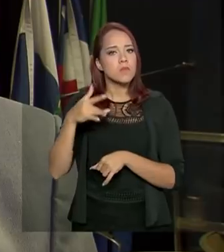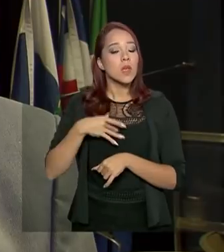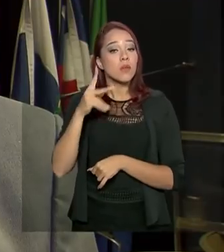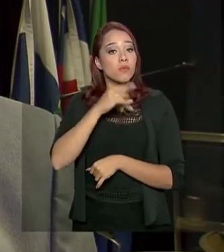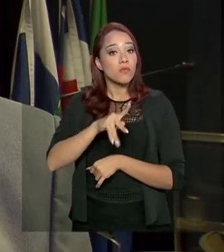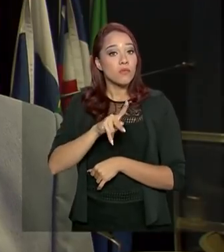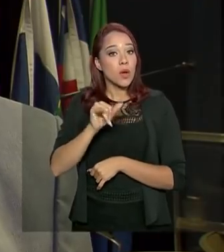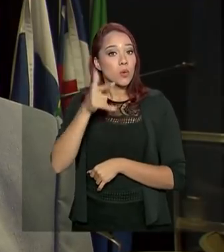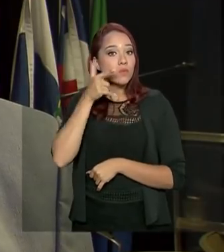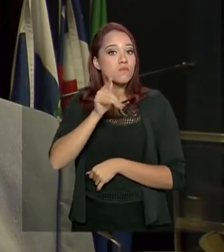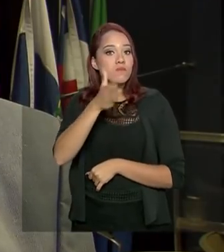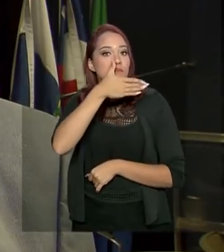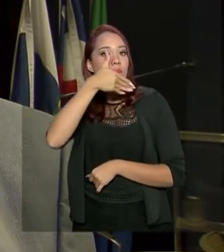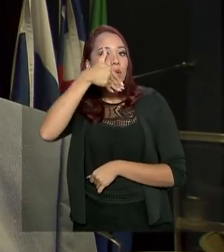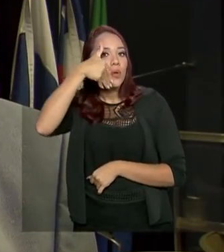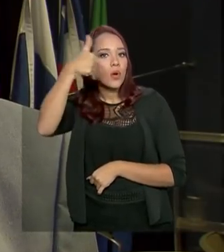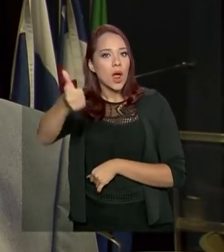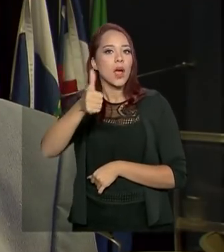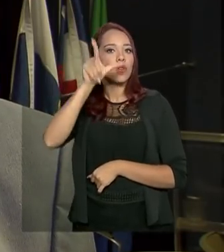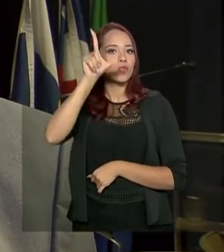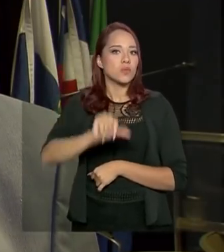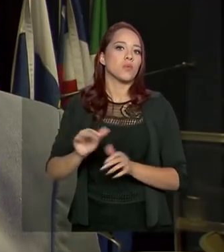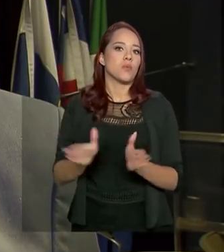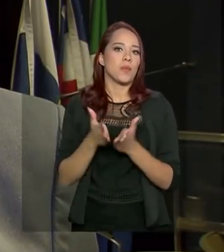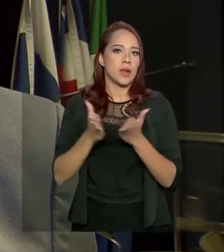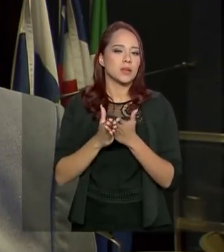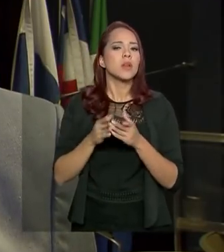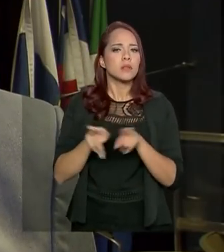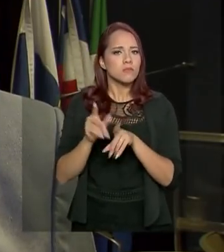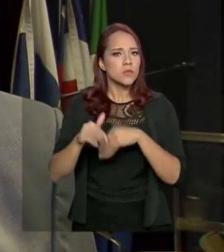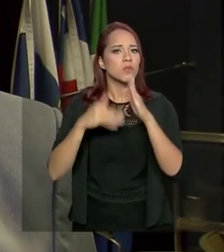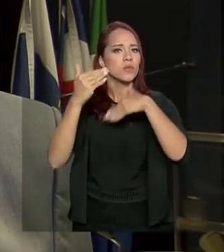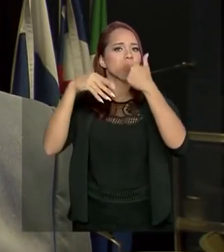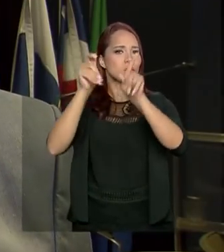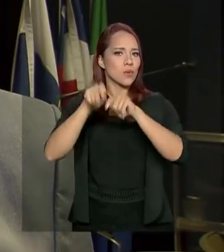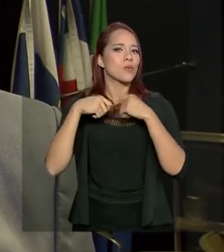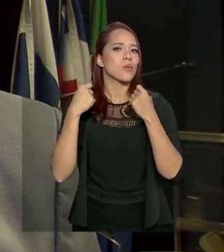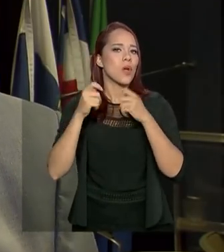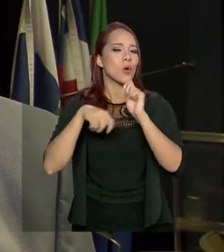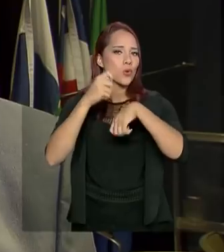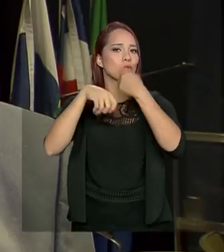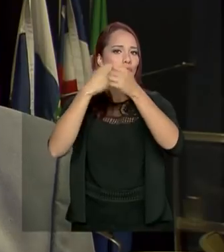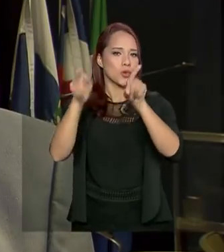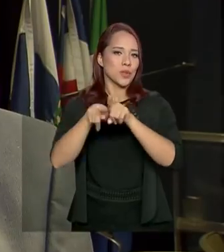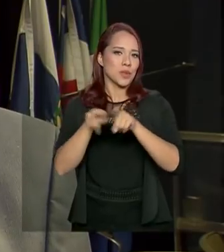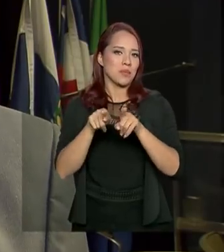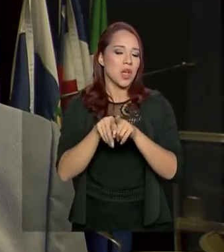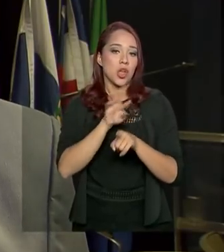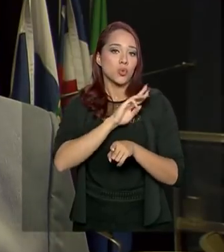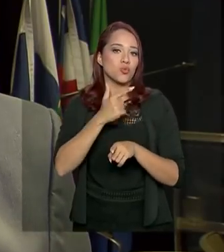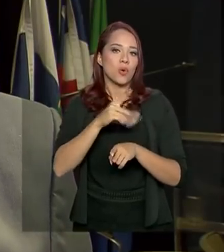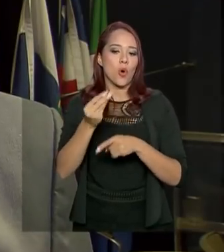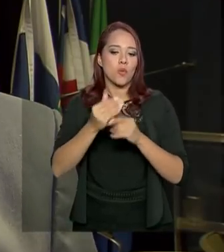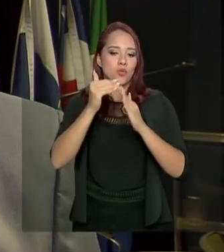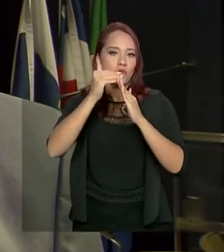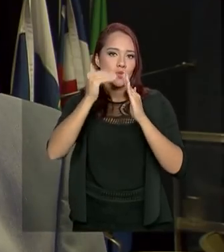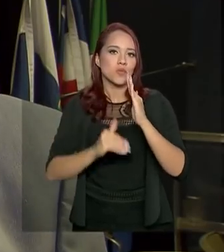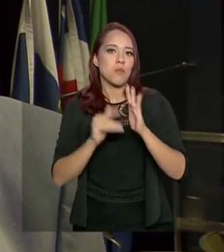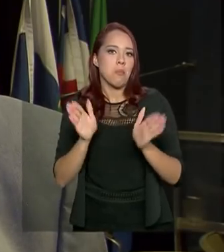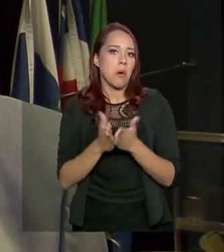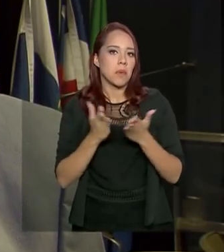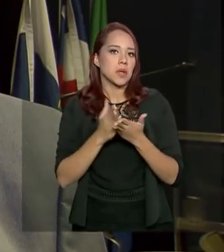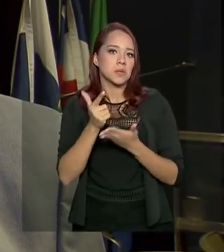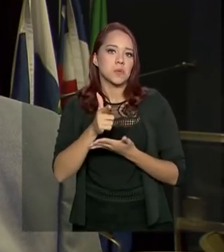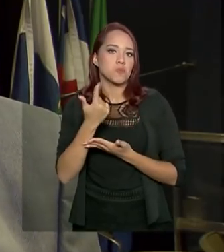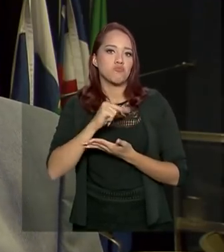melhorar, diminuir a pobreza. E o desenvolvimento econômico, não há possibilidade de diminuir a pobreza no país se não tiver um